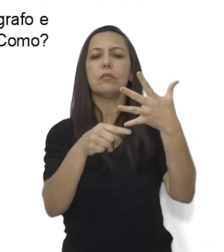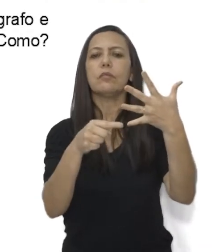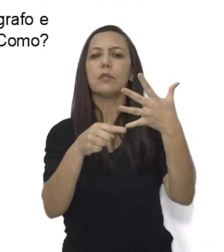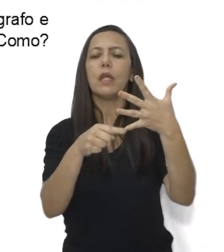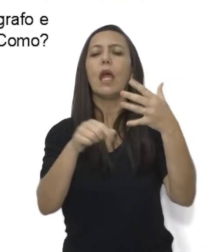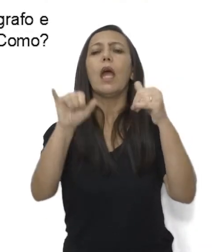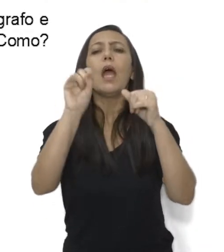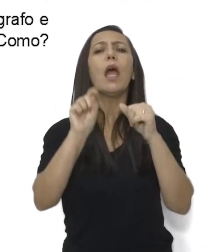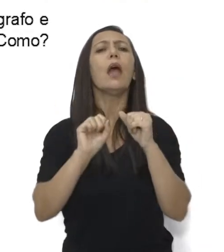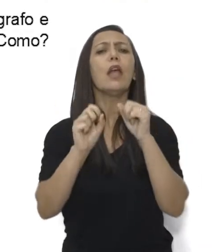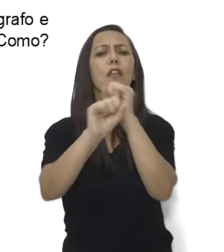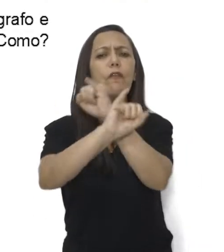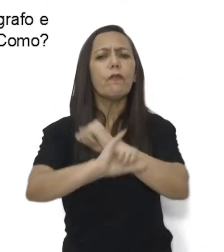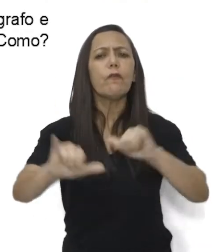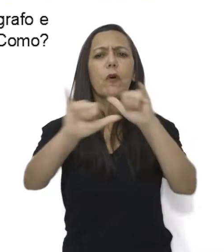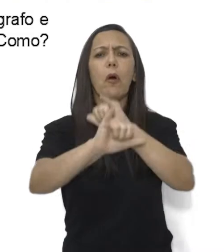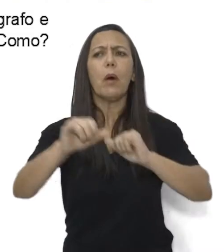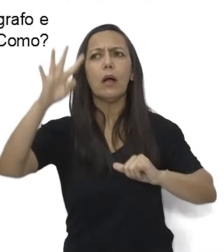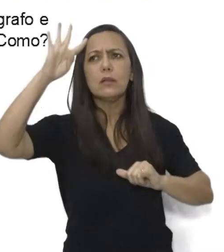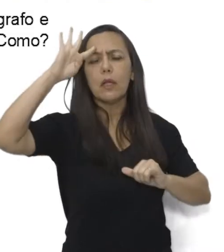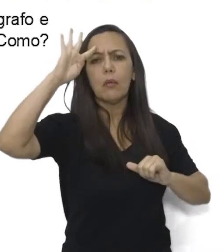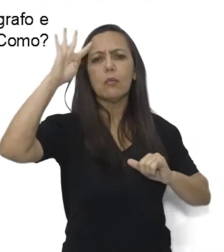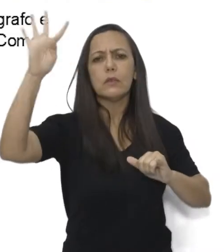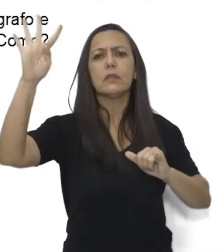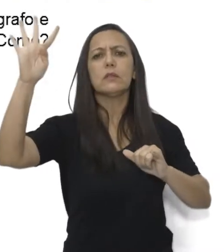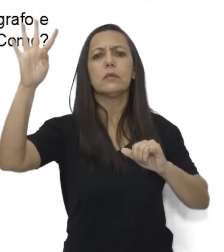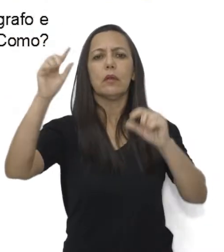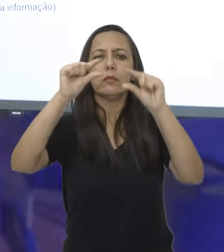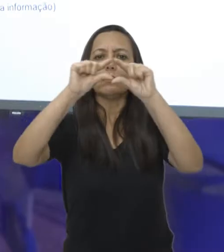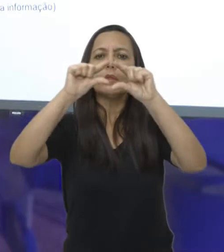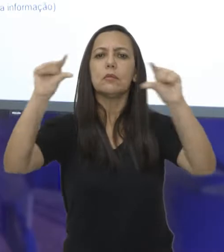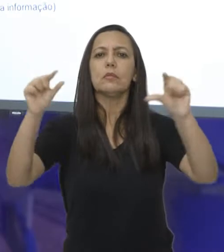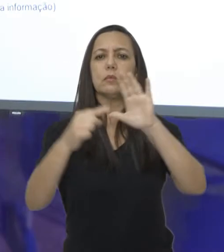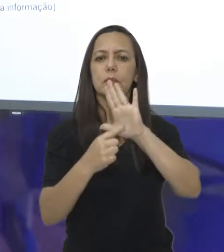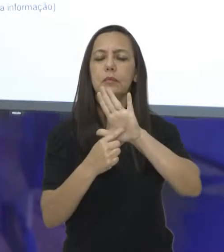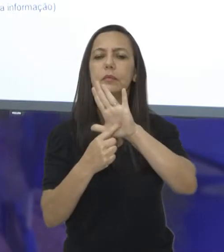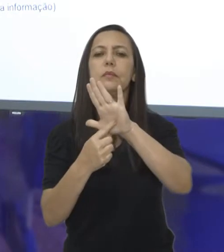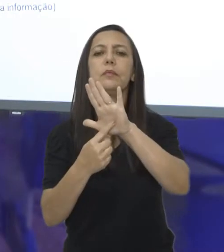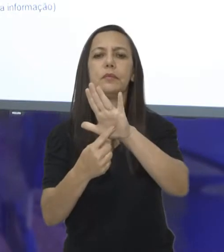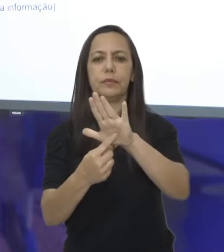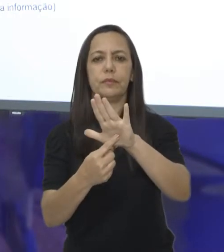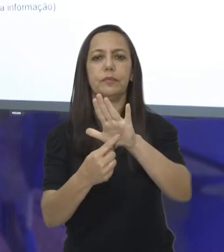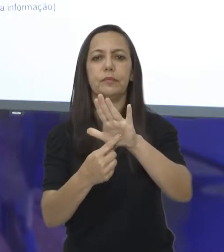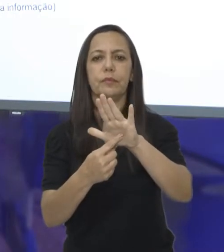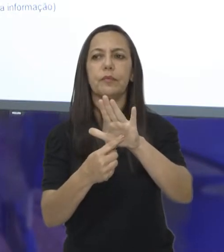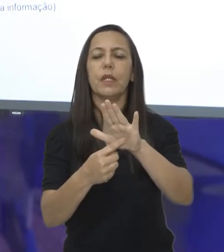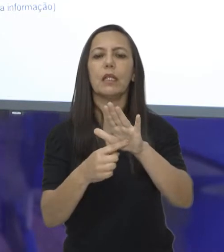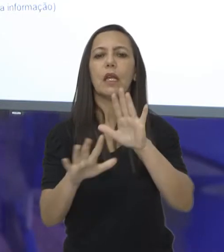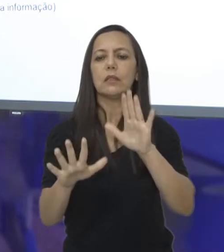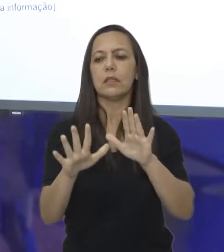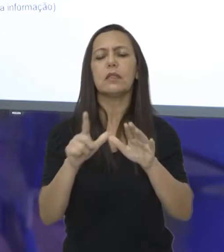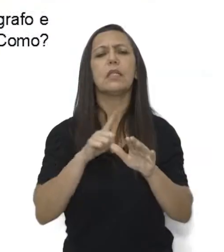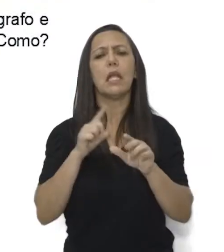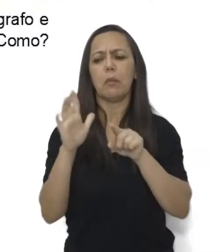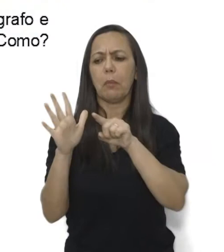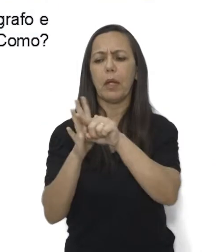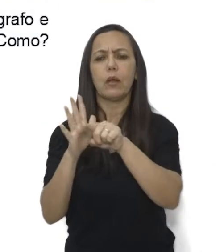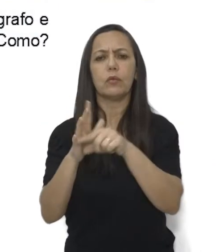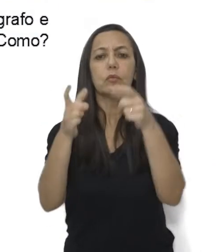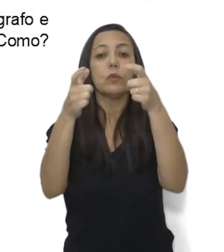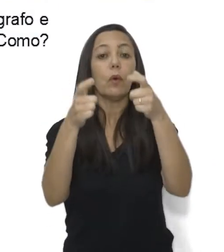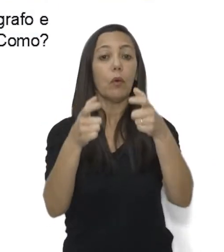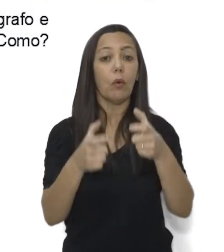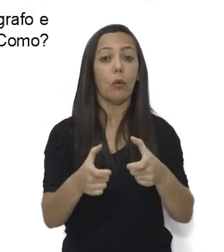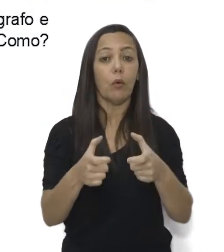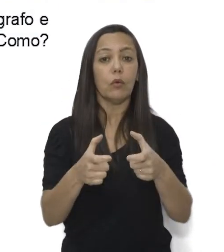informações principais que aparecem no primeiro parágrafo do texto. Geralmente, respondem as perguntas onde,